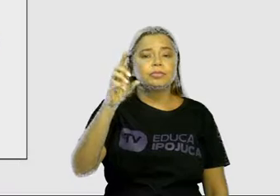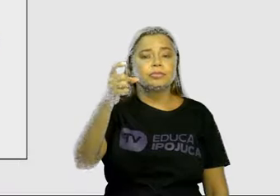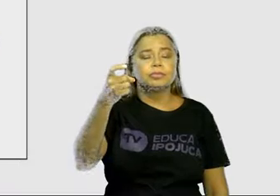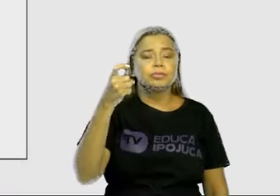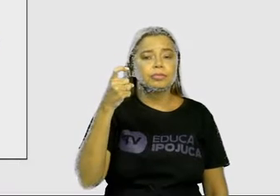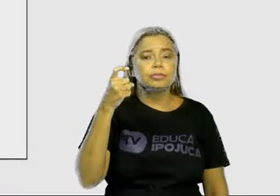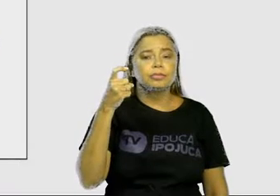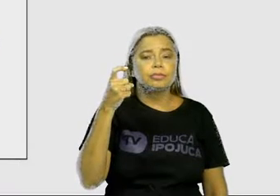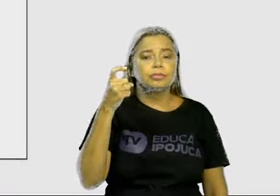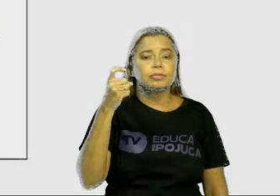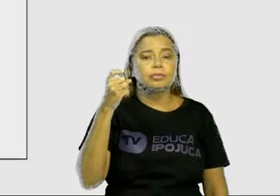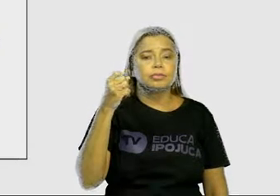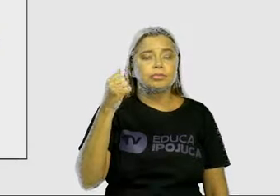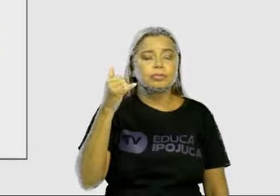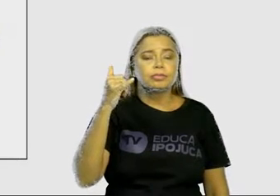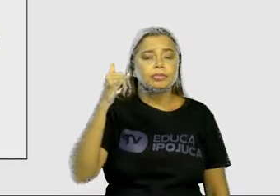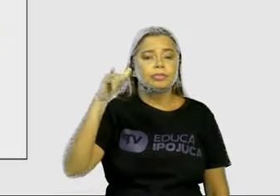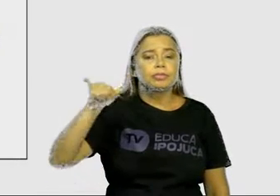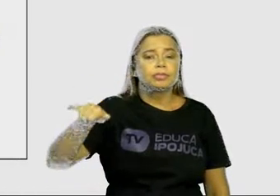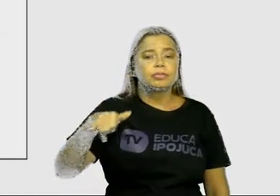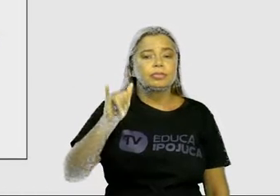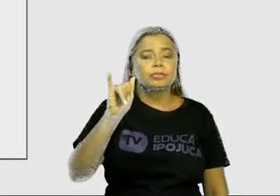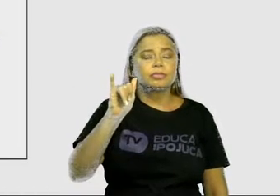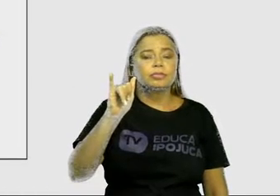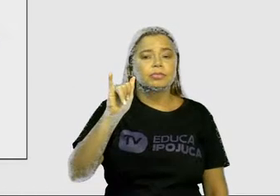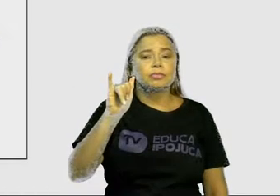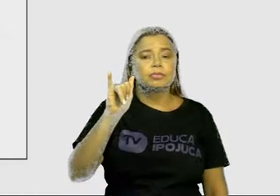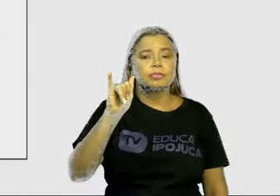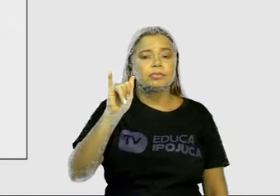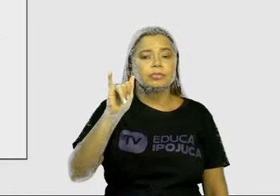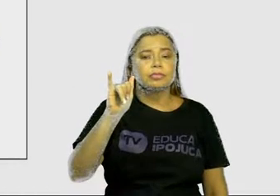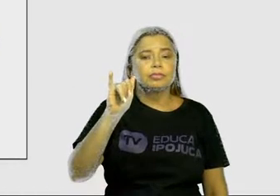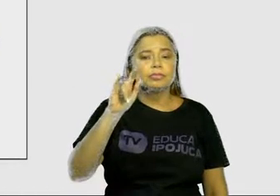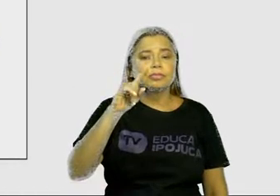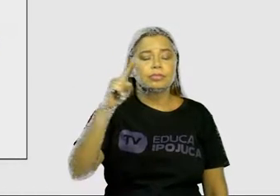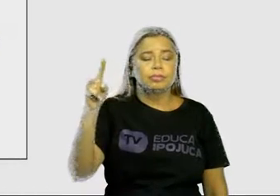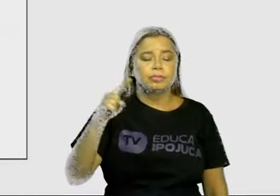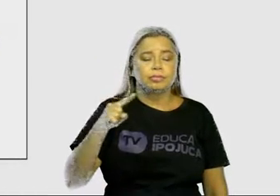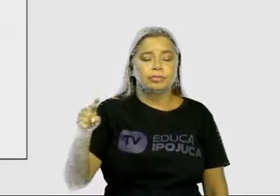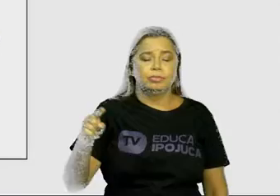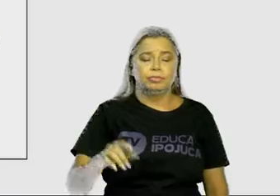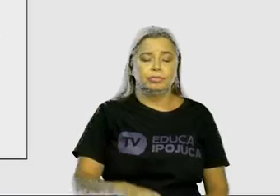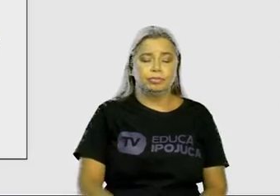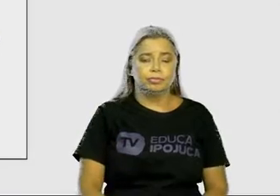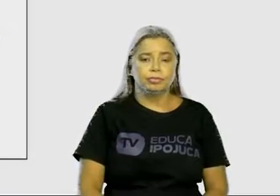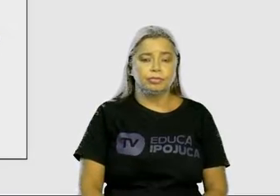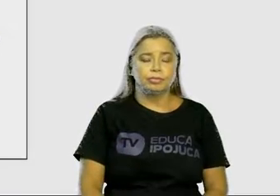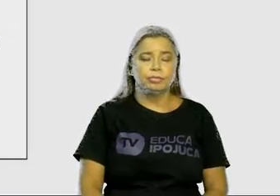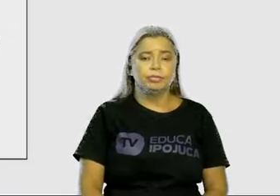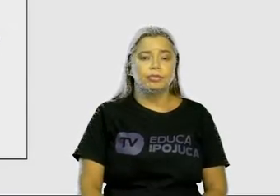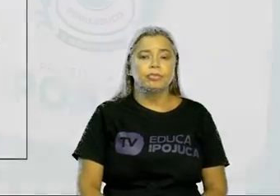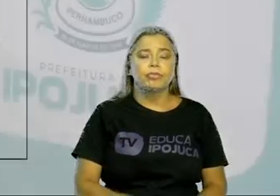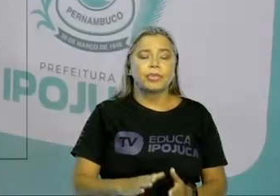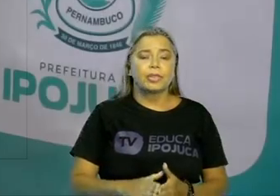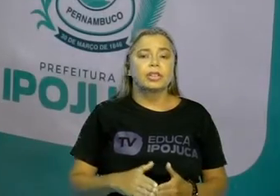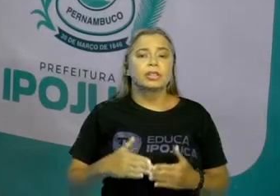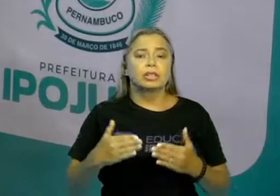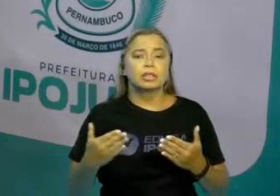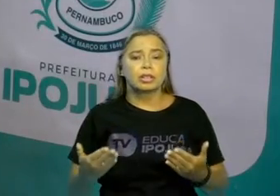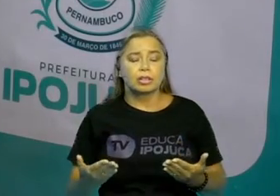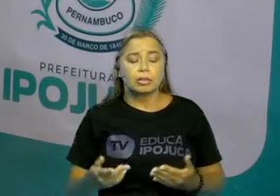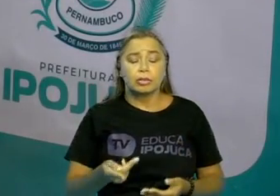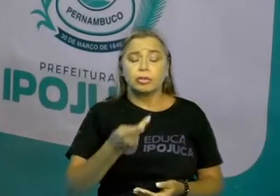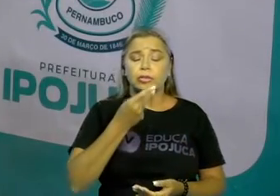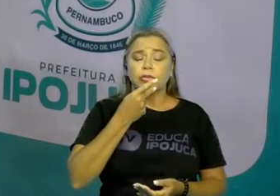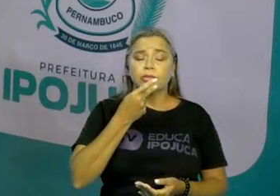X, Y, Z. Portanto, quando a gente vai falar o